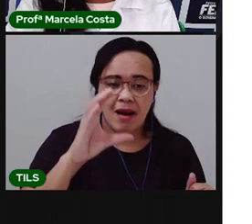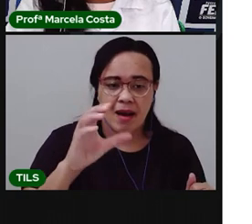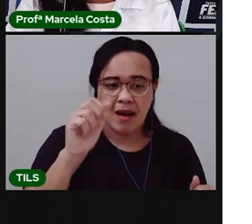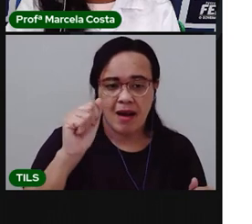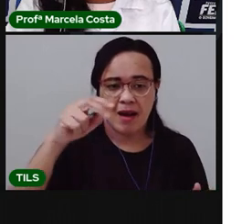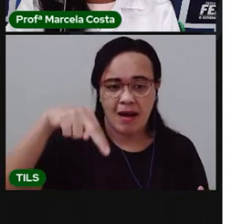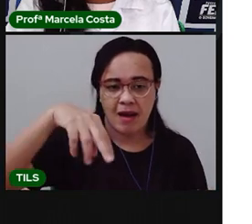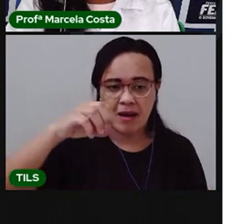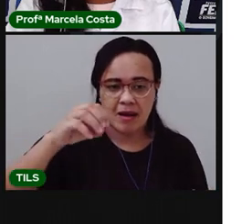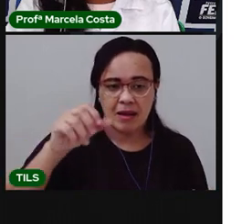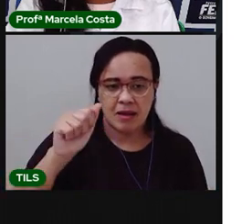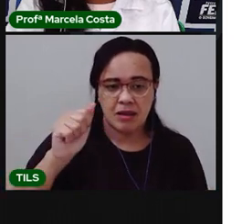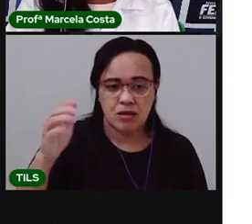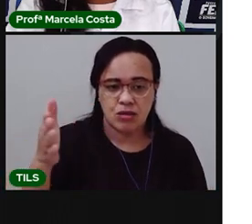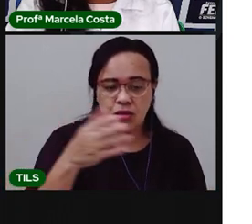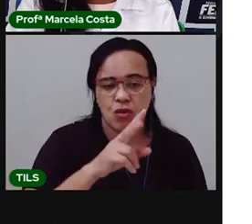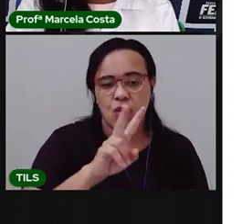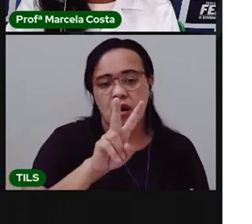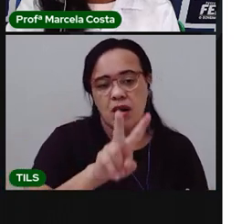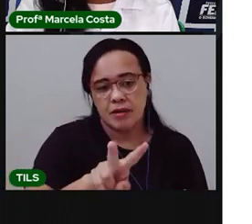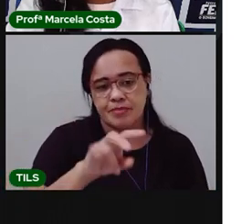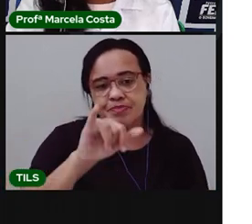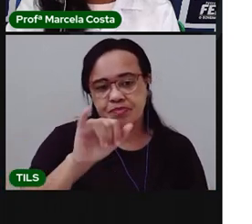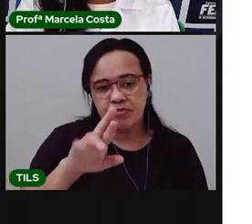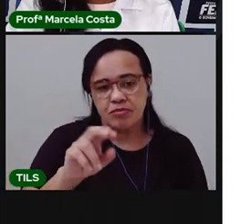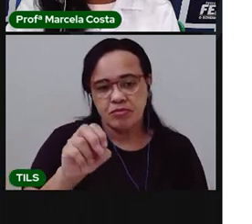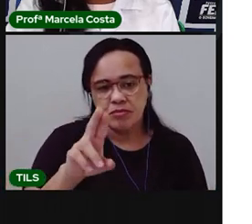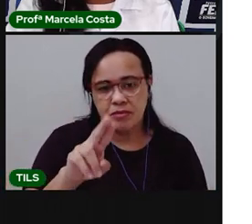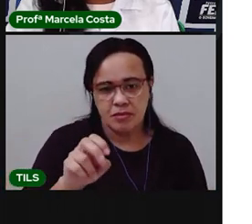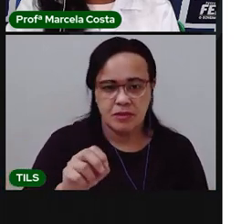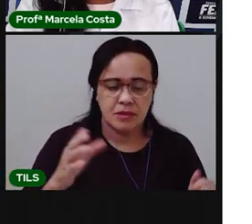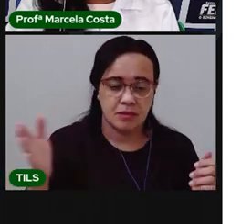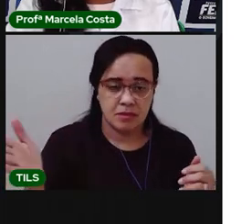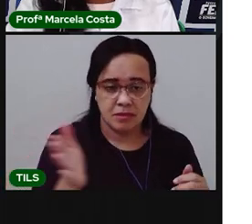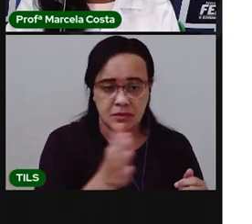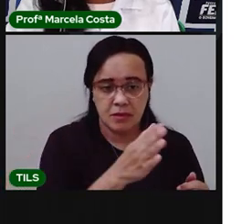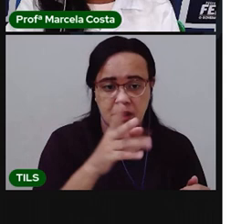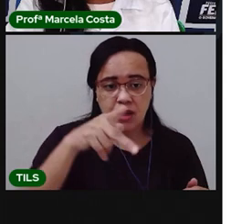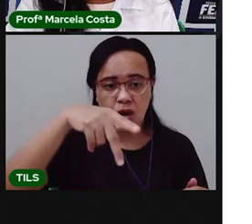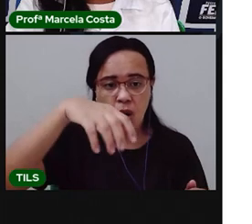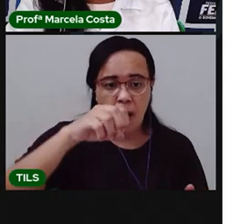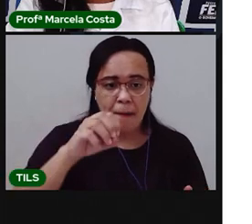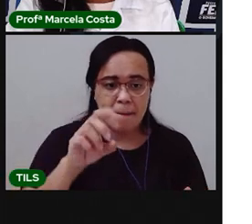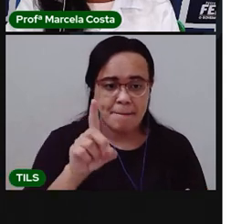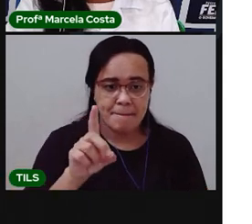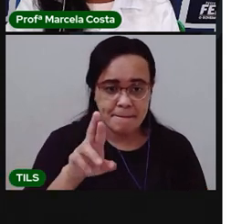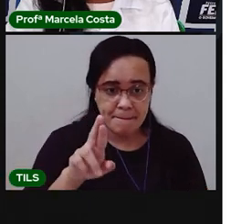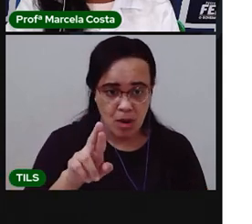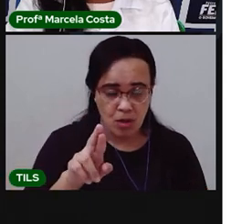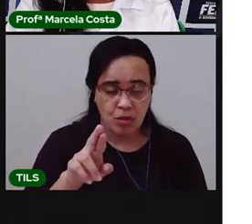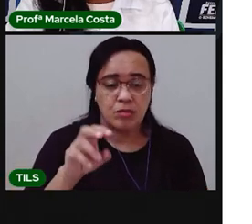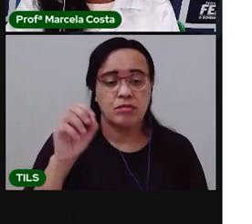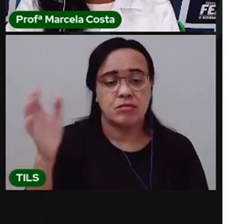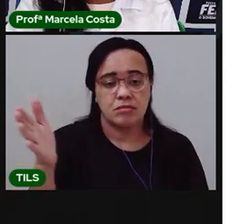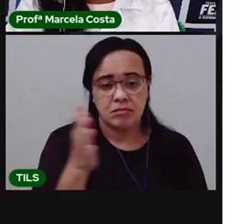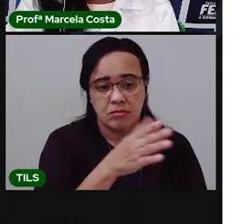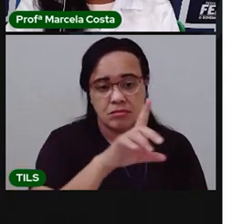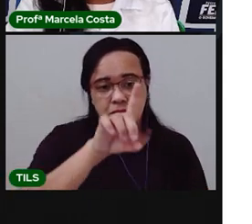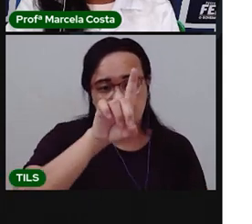deixarem ela virar. Foi por